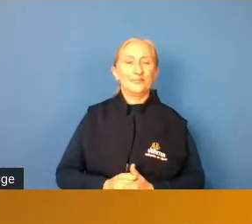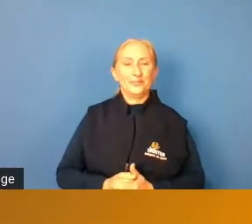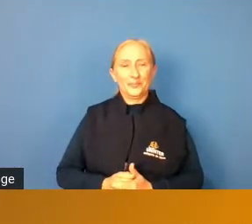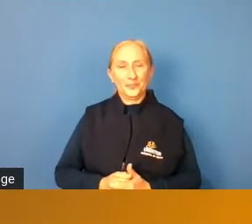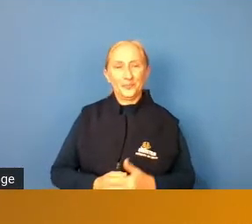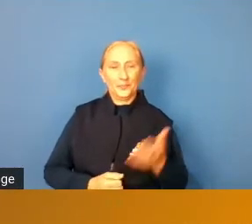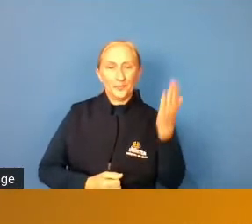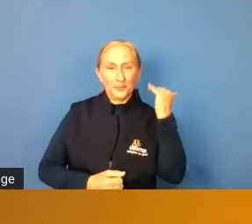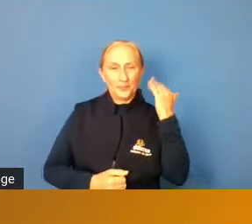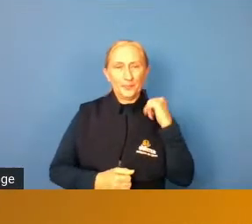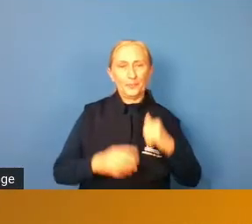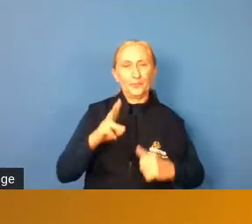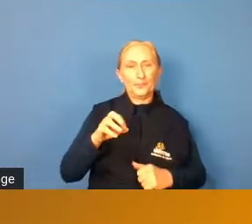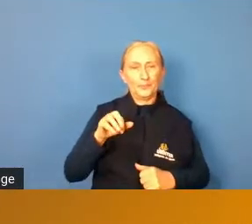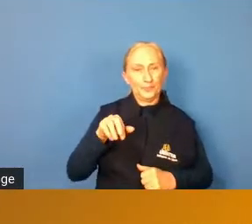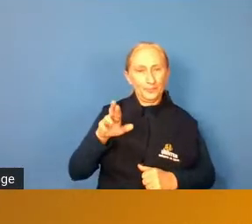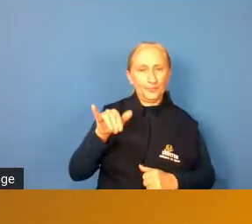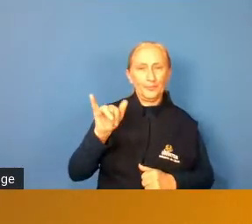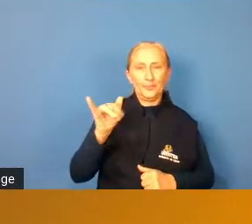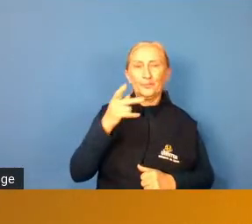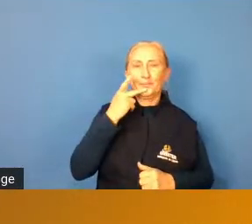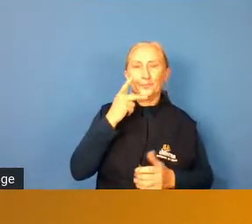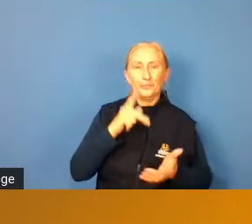antes do Wesley na verdade